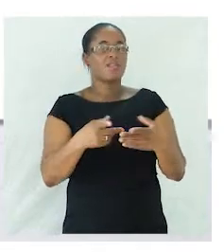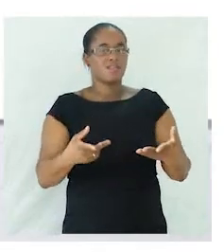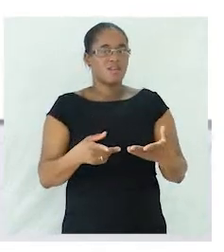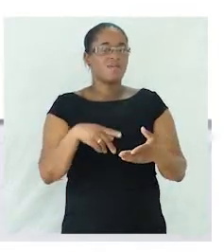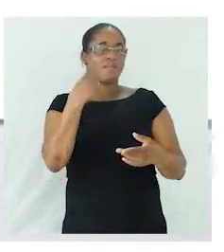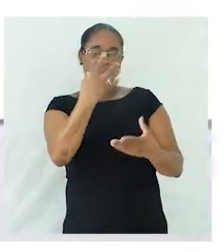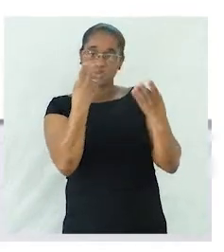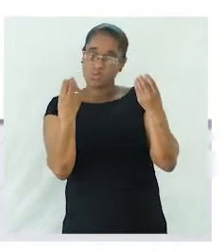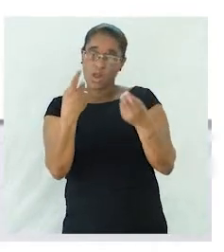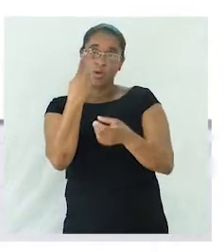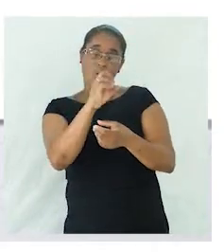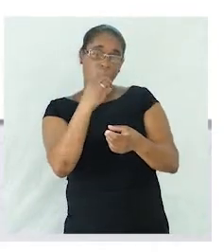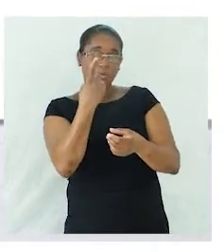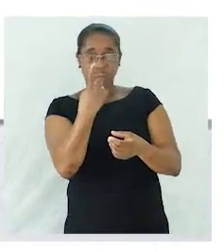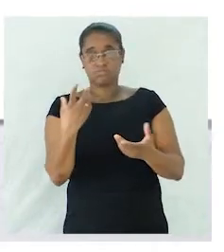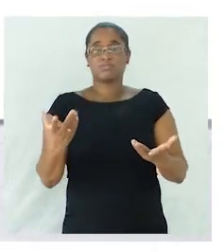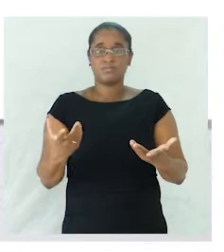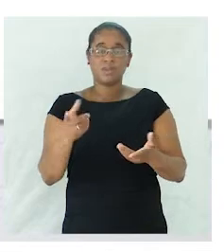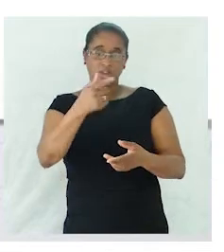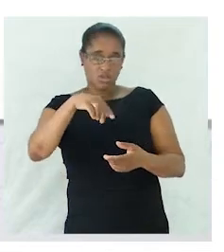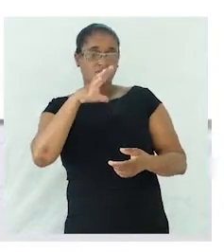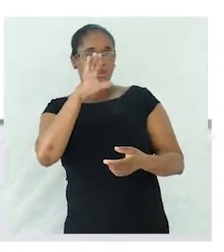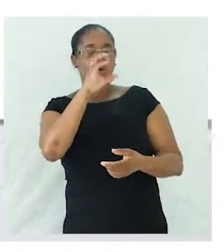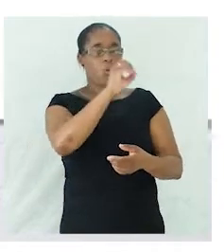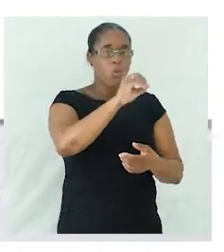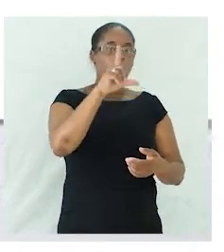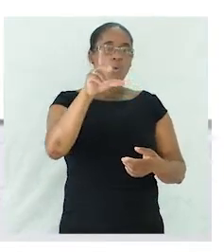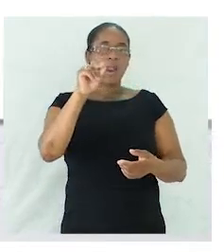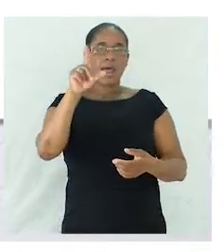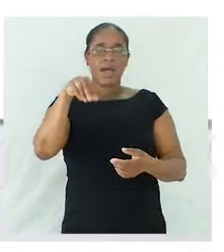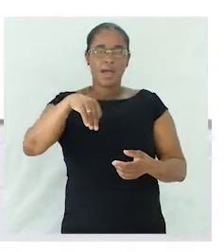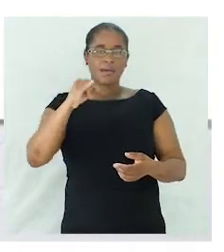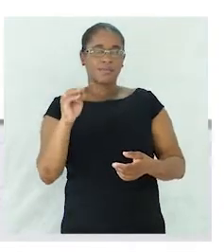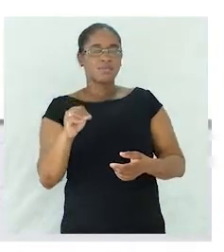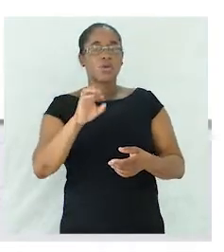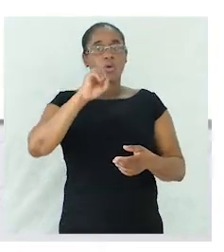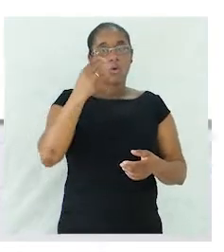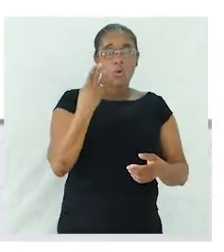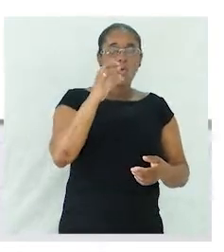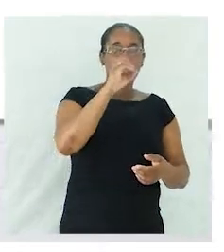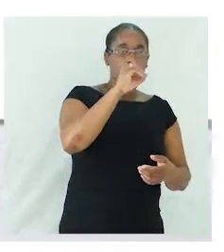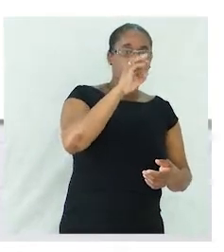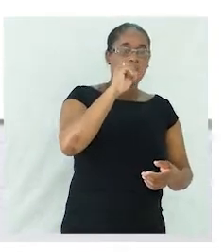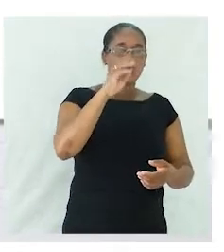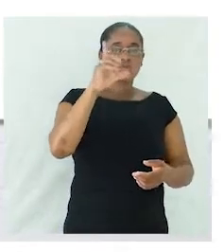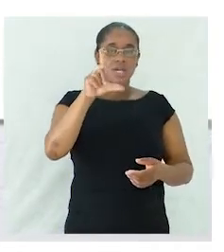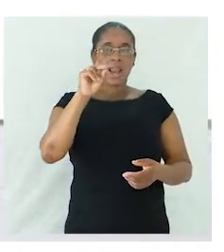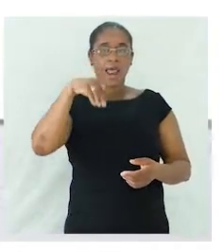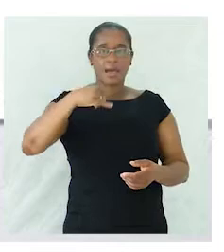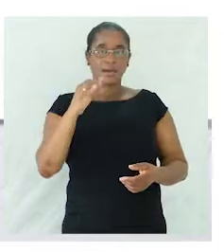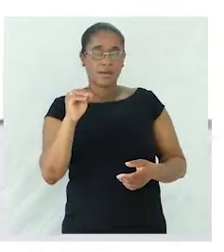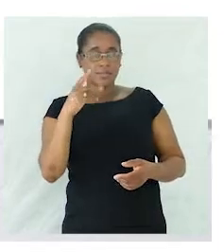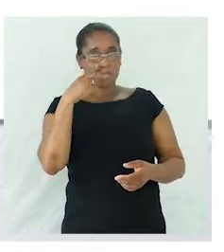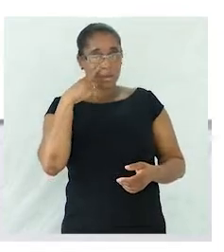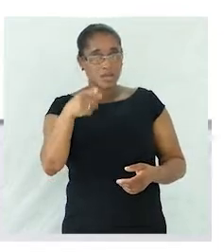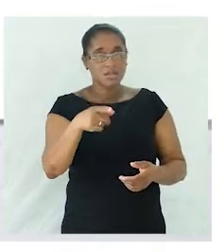o singular ou plural nós dizemos o lápis ou os lápis novamente aparece aqui os determinantes a nos ajudar